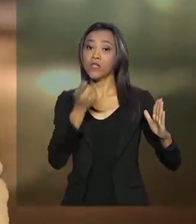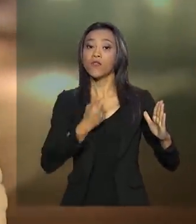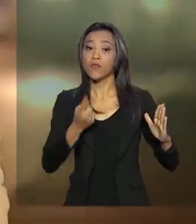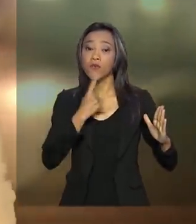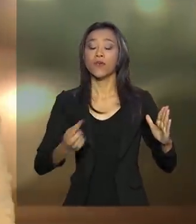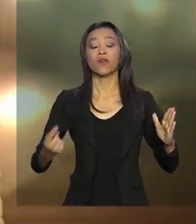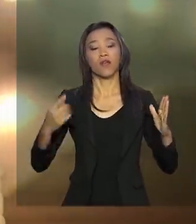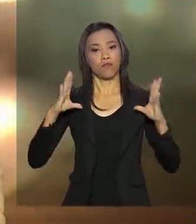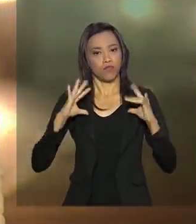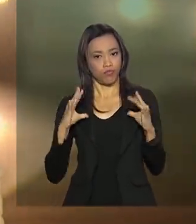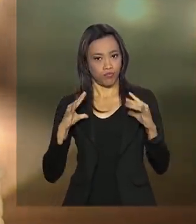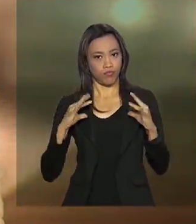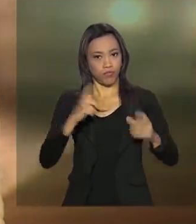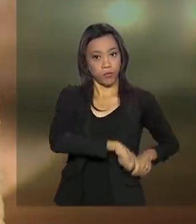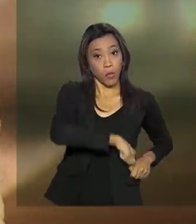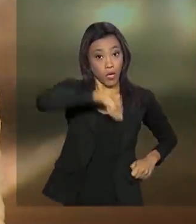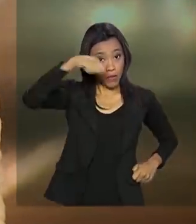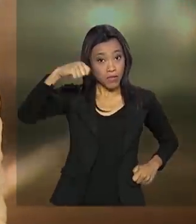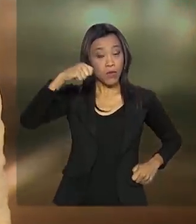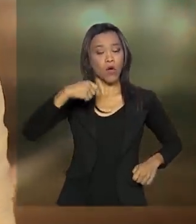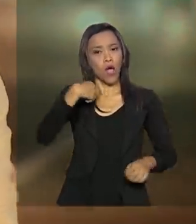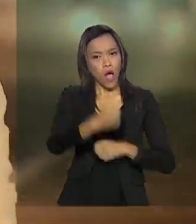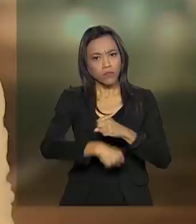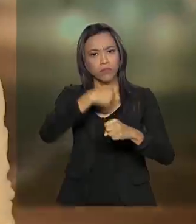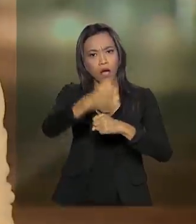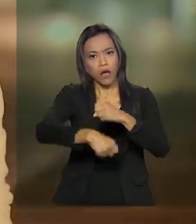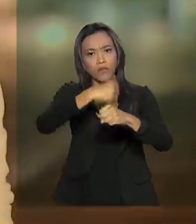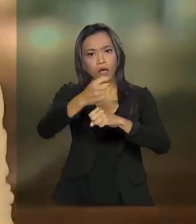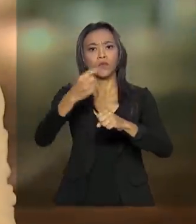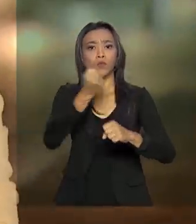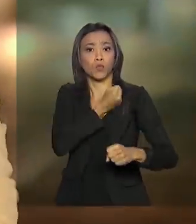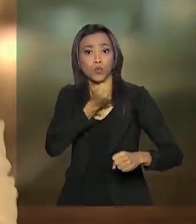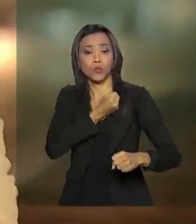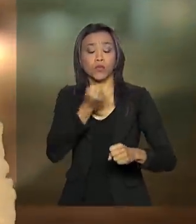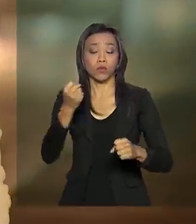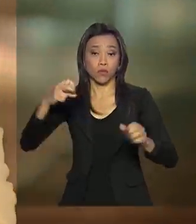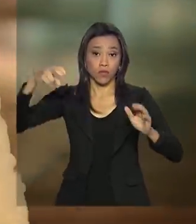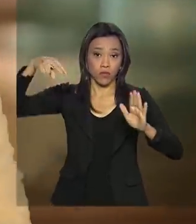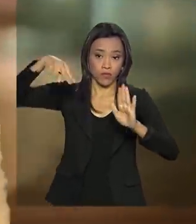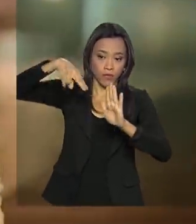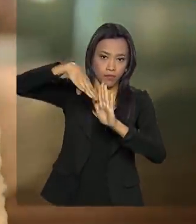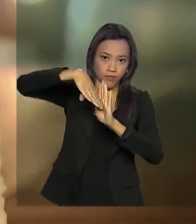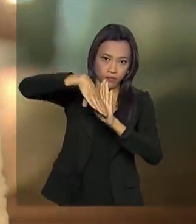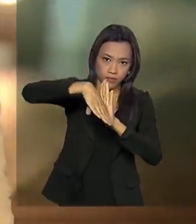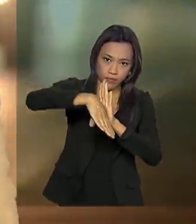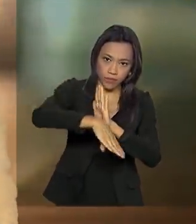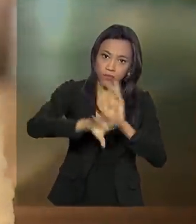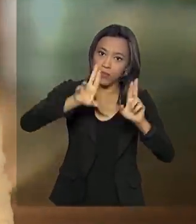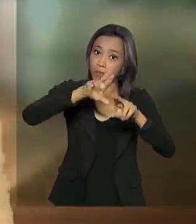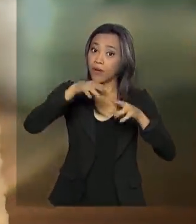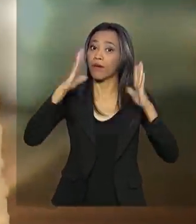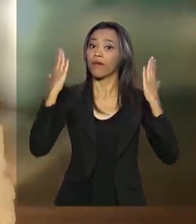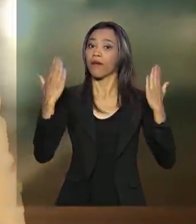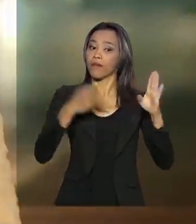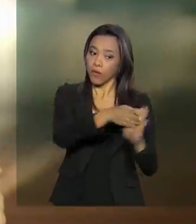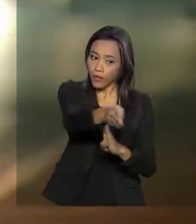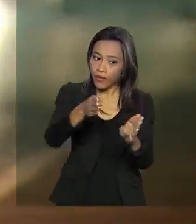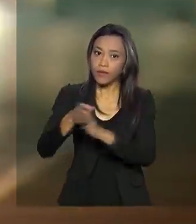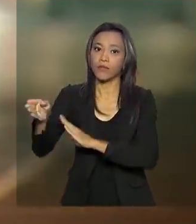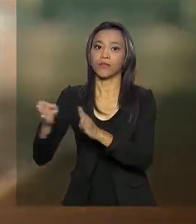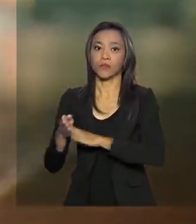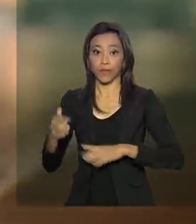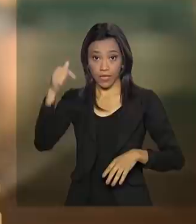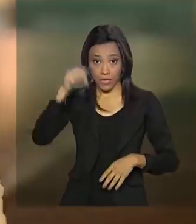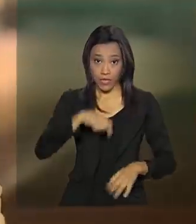altos, os números vêm caindo ao longo dos últimos anos graças a ações de prevenção e educação no trânsito. Este ano, a Polícia